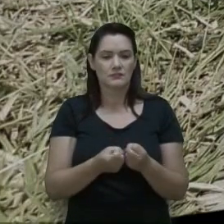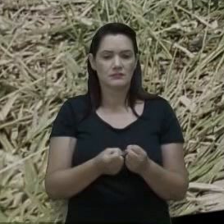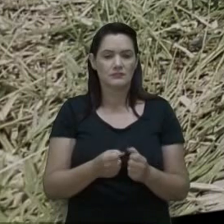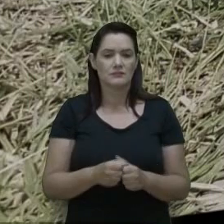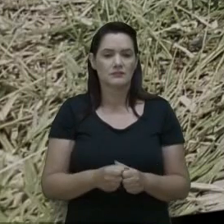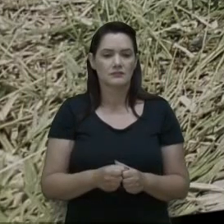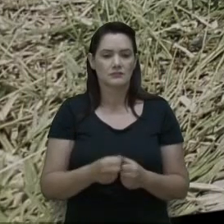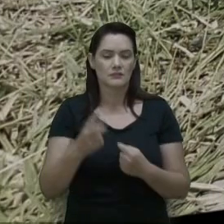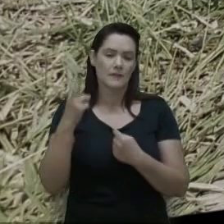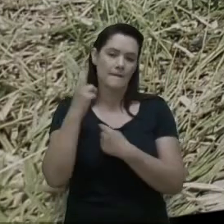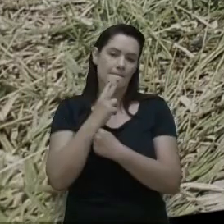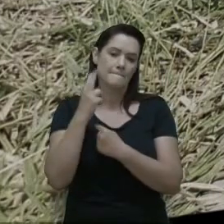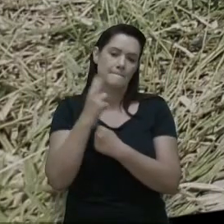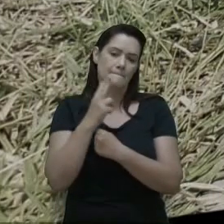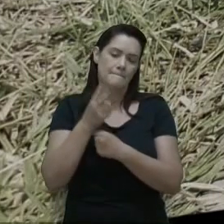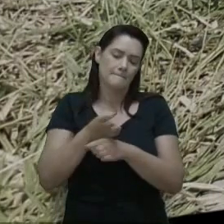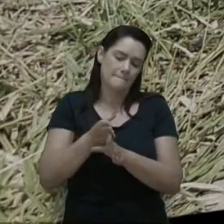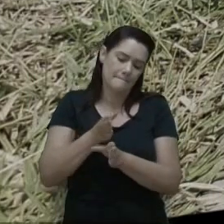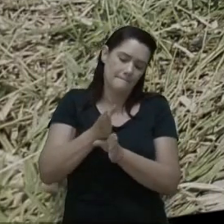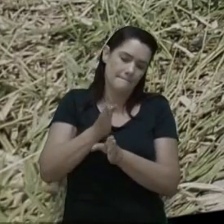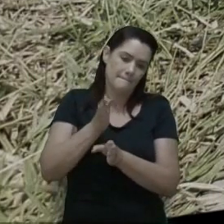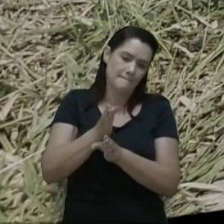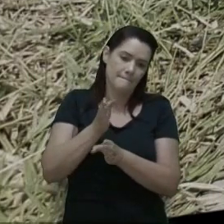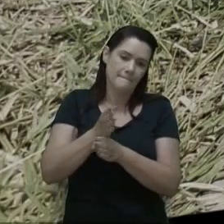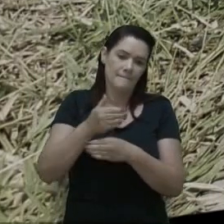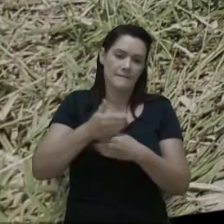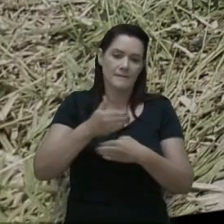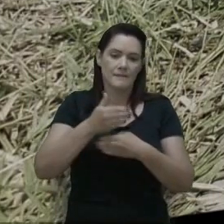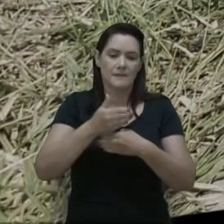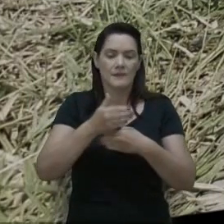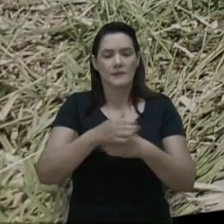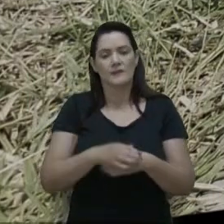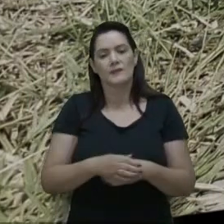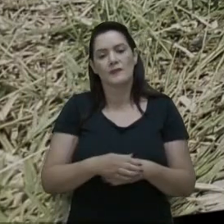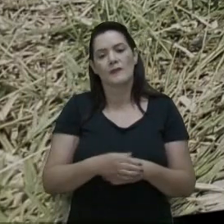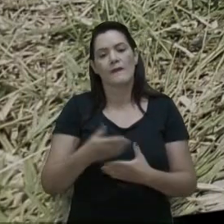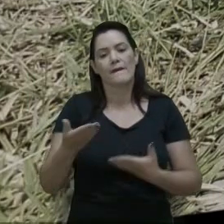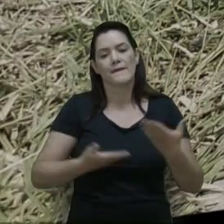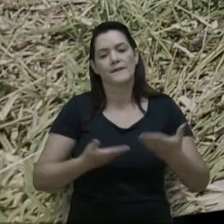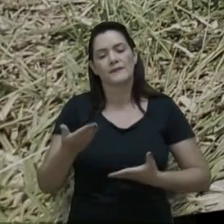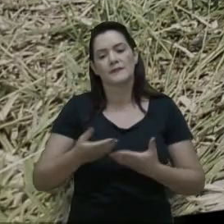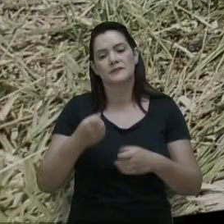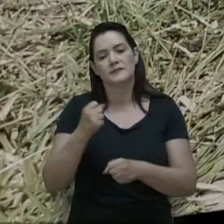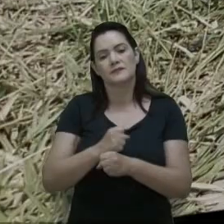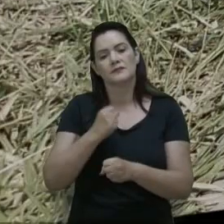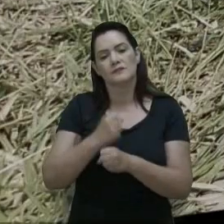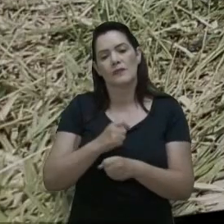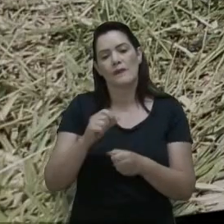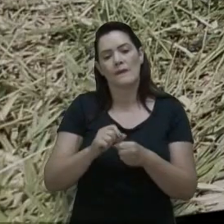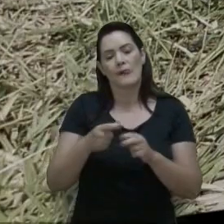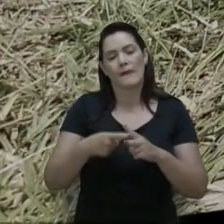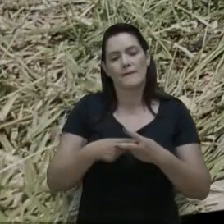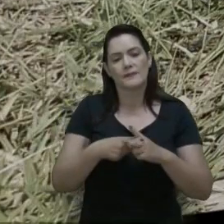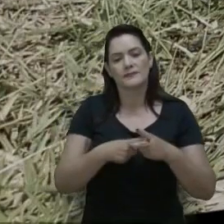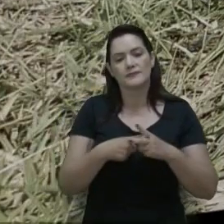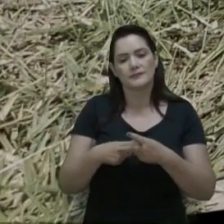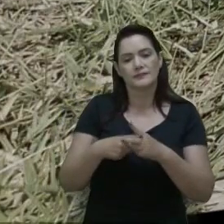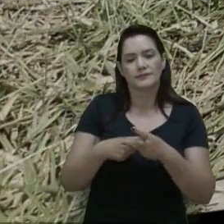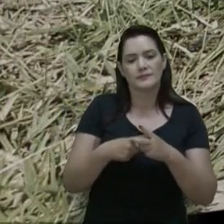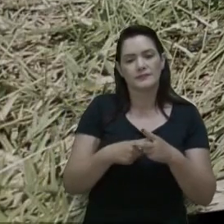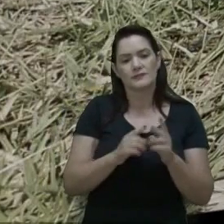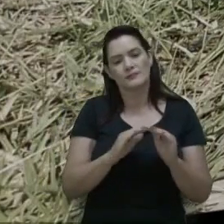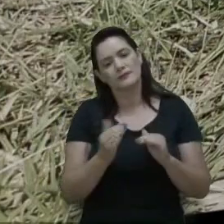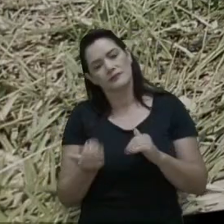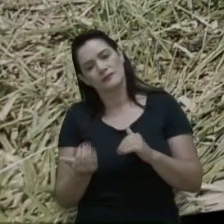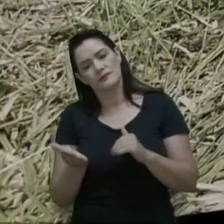projeção aí de bloco. E agradecer a Secretaria de Obras, por meio da FAC, que fez o reparo. Ficou feio, né? Ficou os blocos